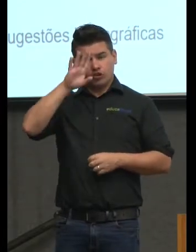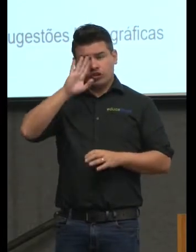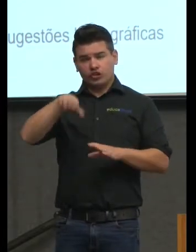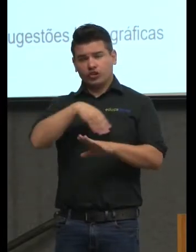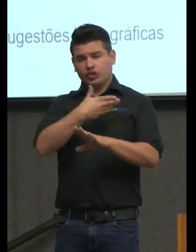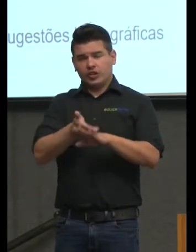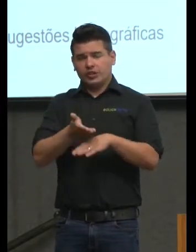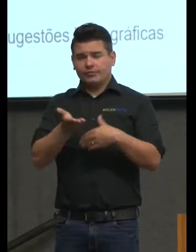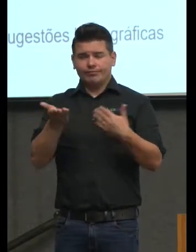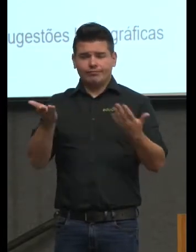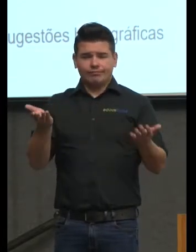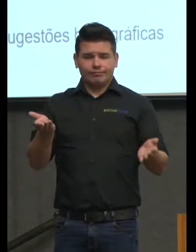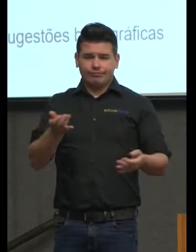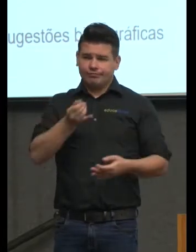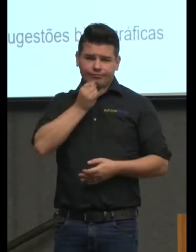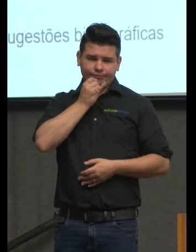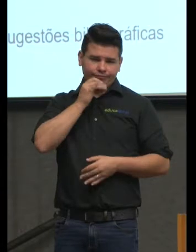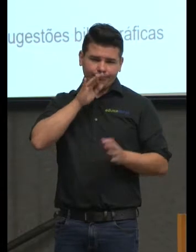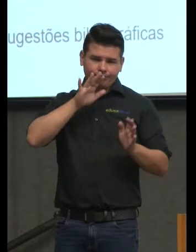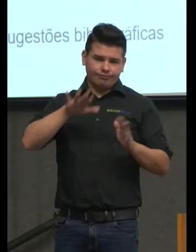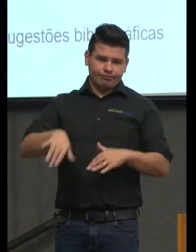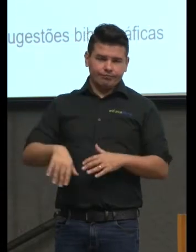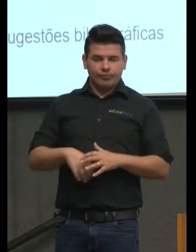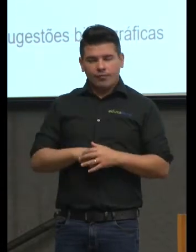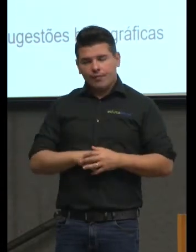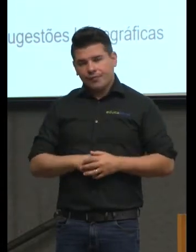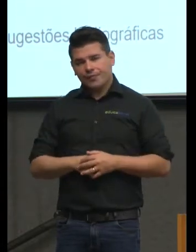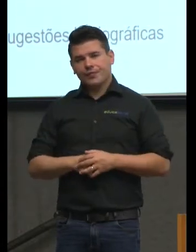bom o então